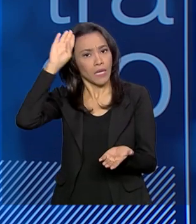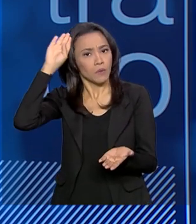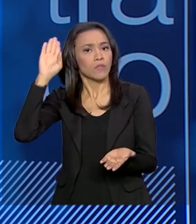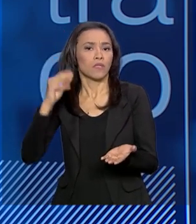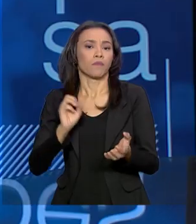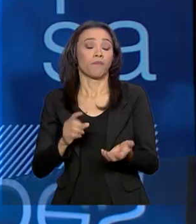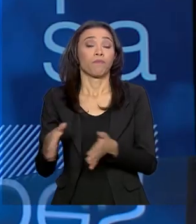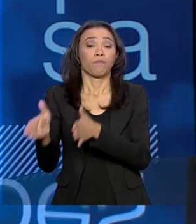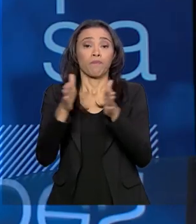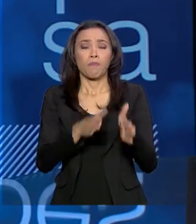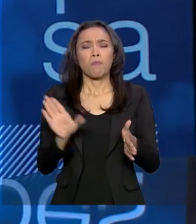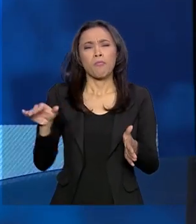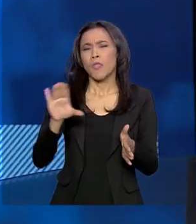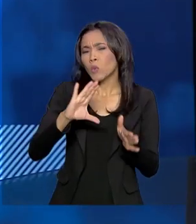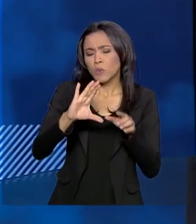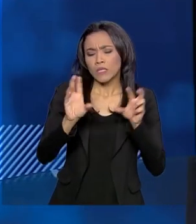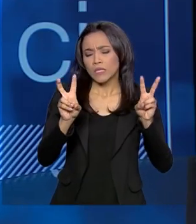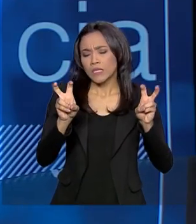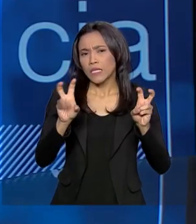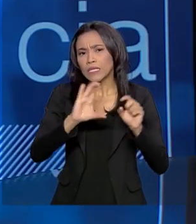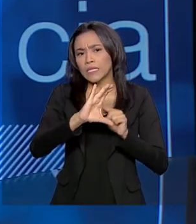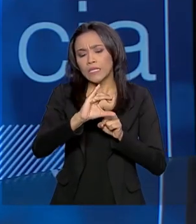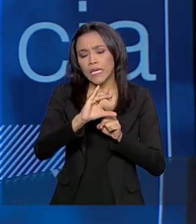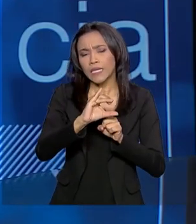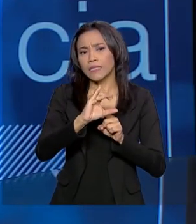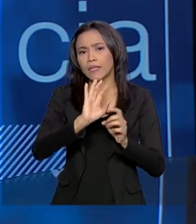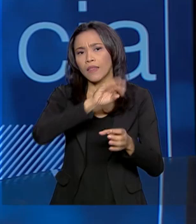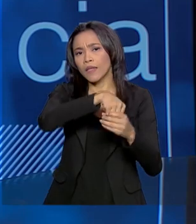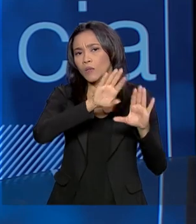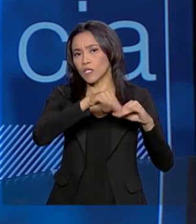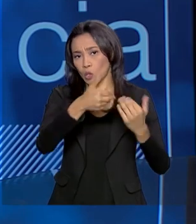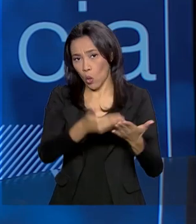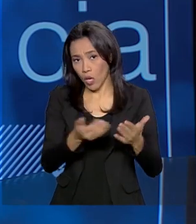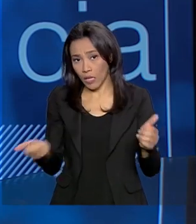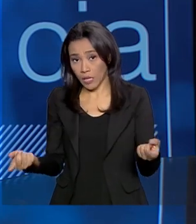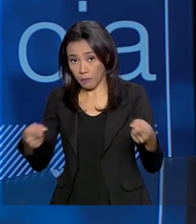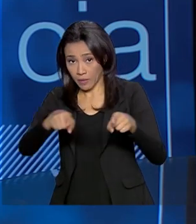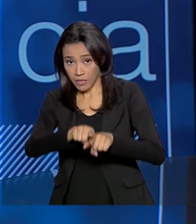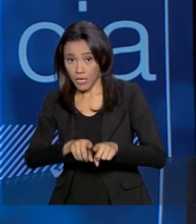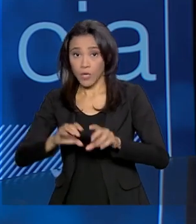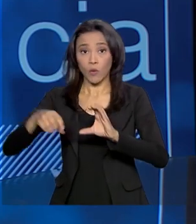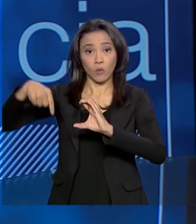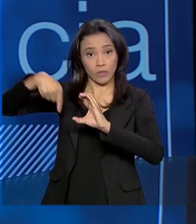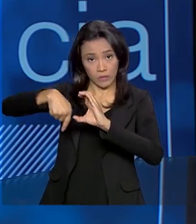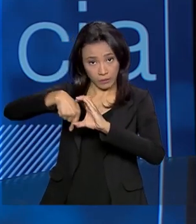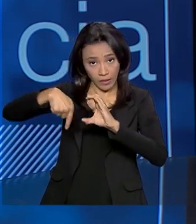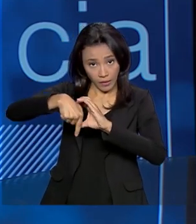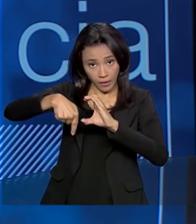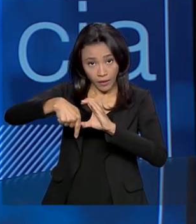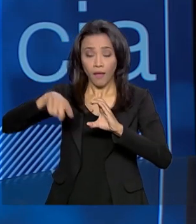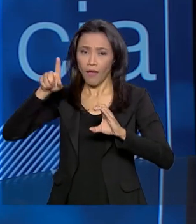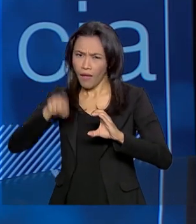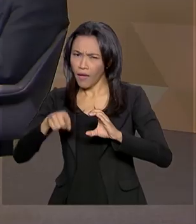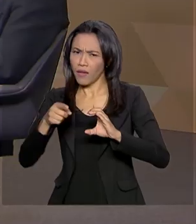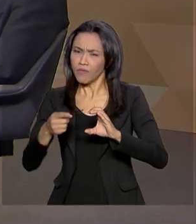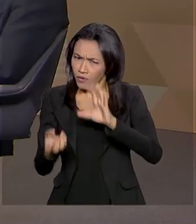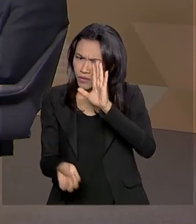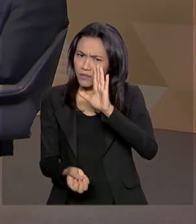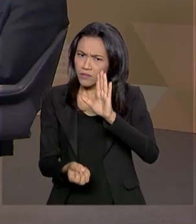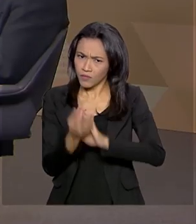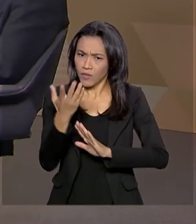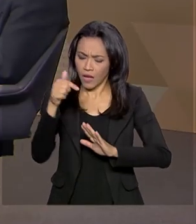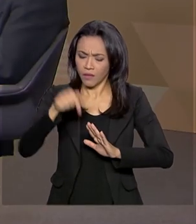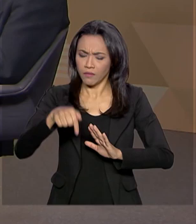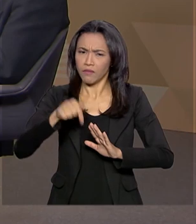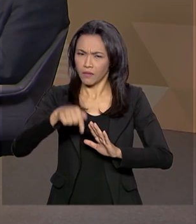O Ciência na Escola, em conjunto com o CNPq, é um desses programas lançados neste ano, em 17 de